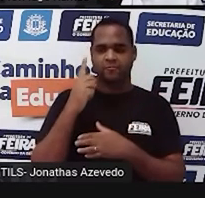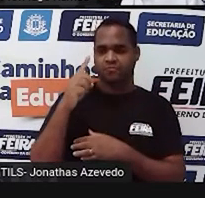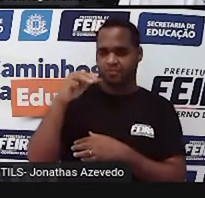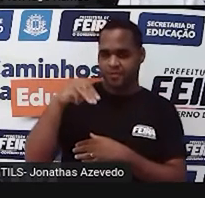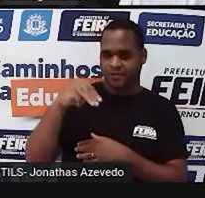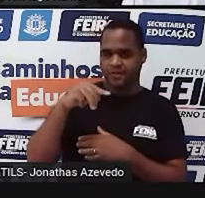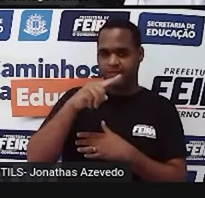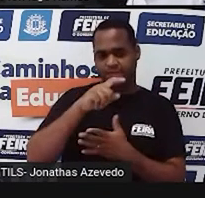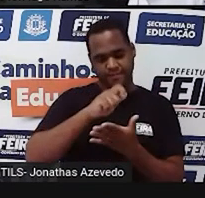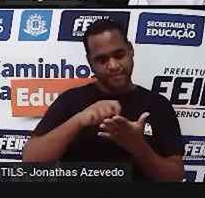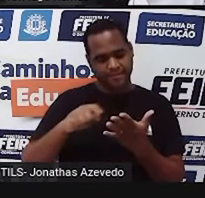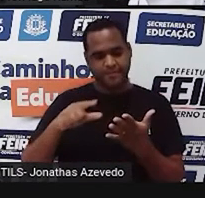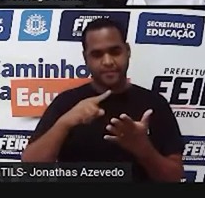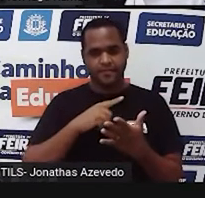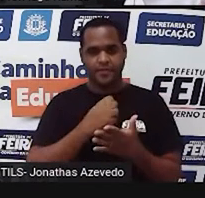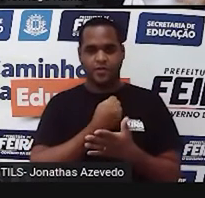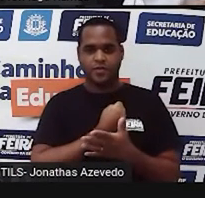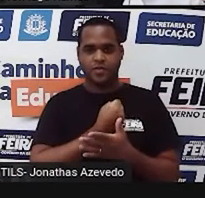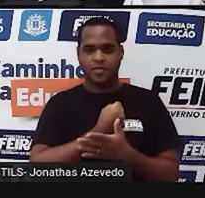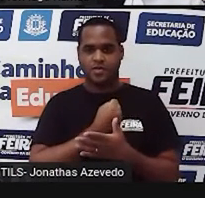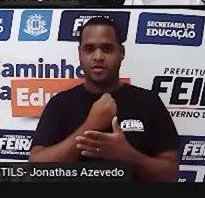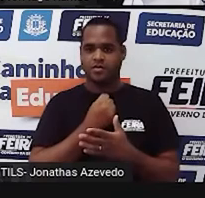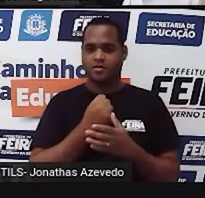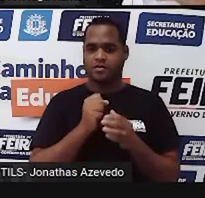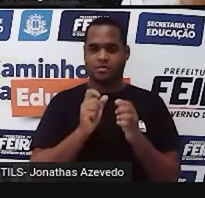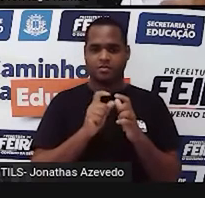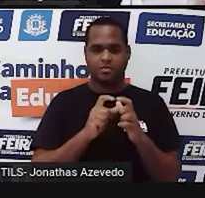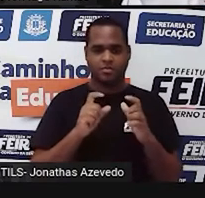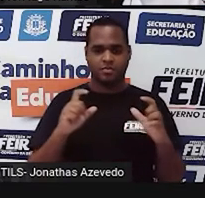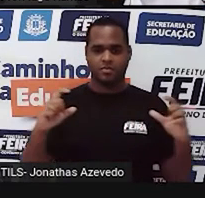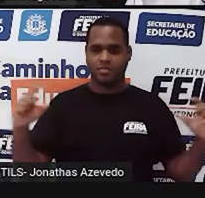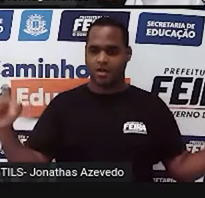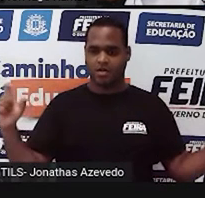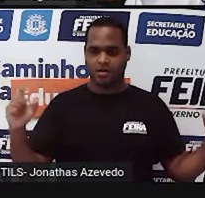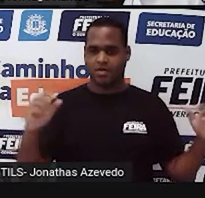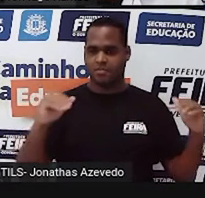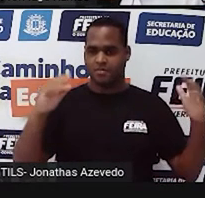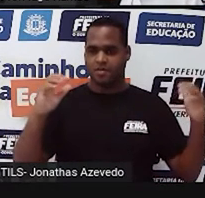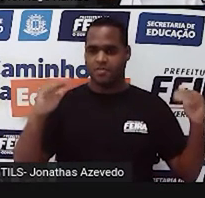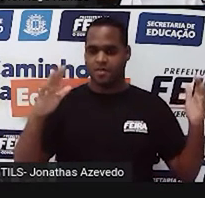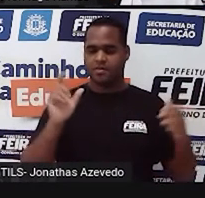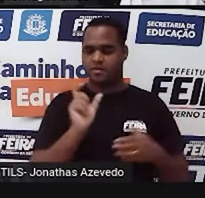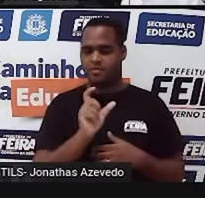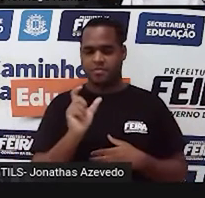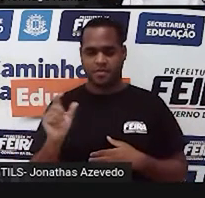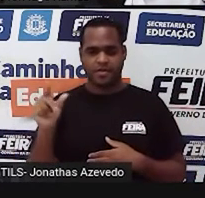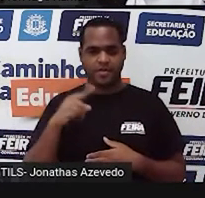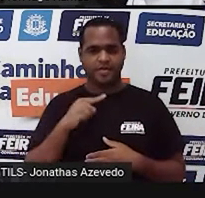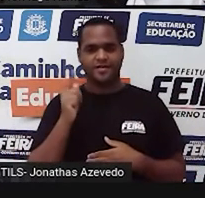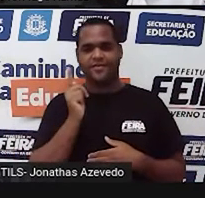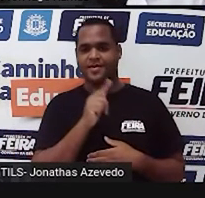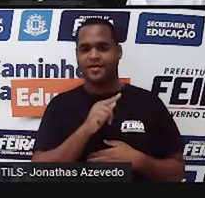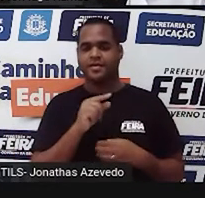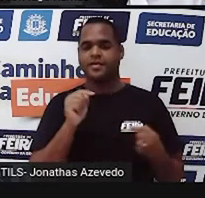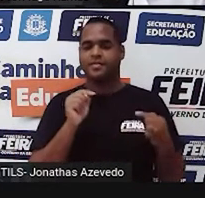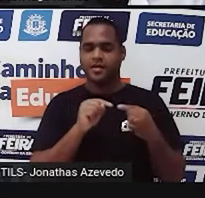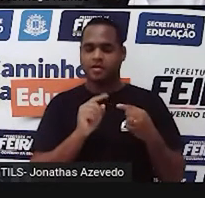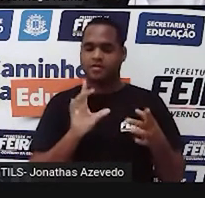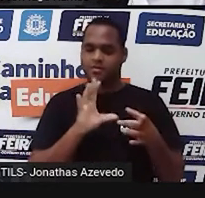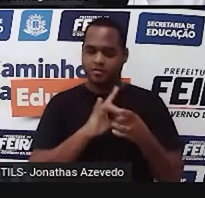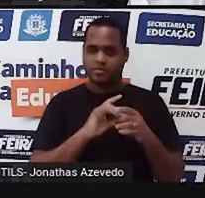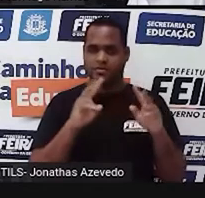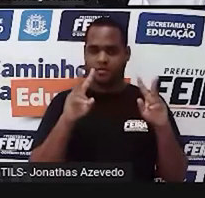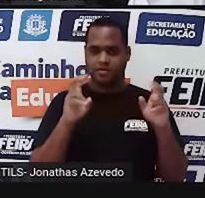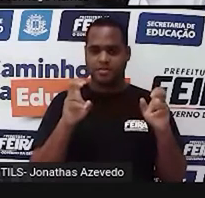vai escrever o maior número de palavras que você conseguir e que tem a ver com esse